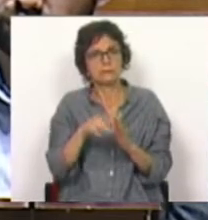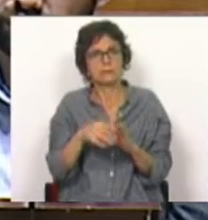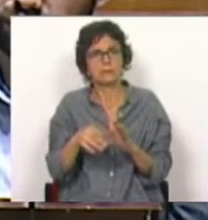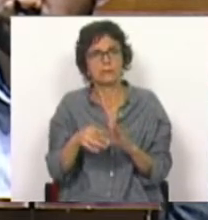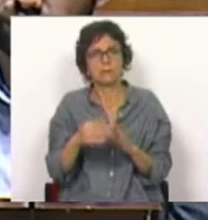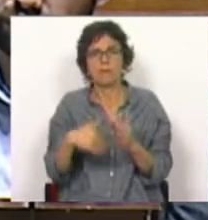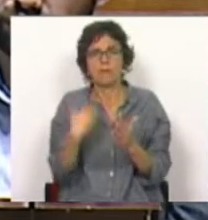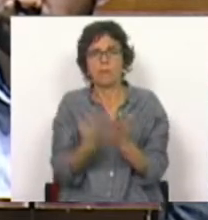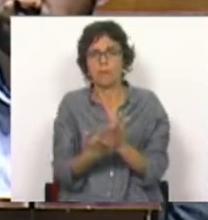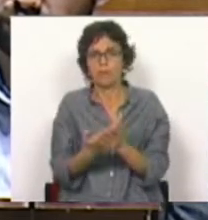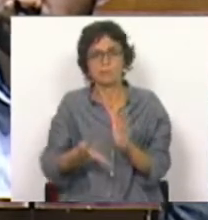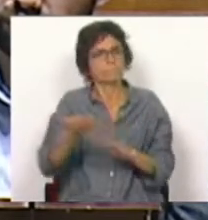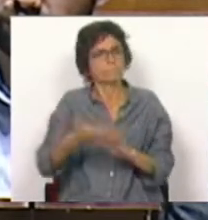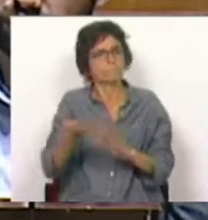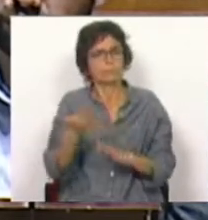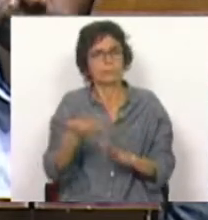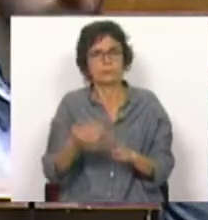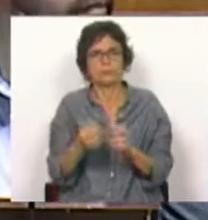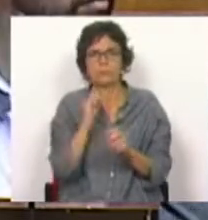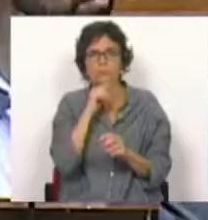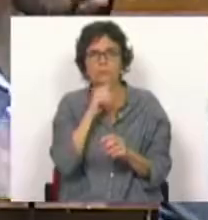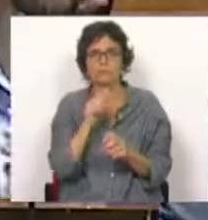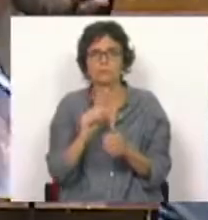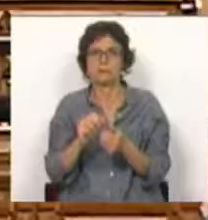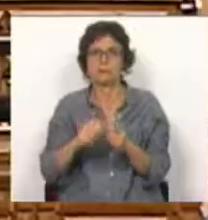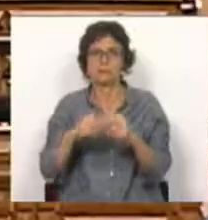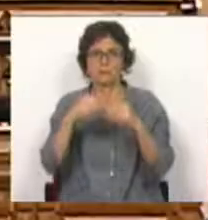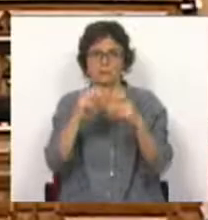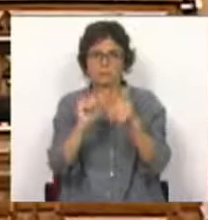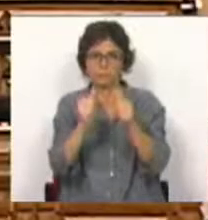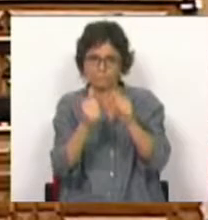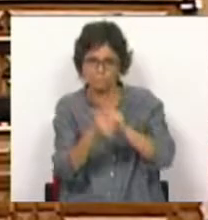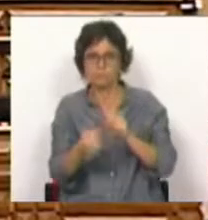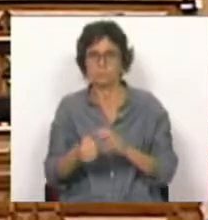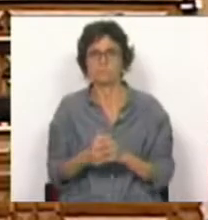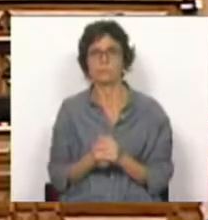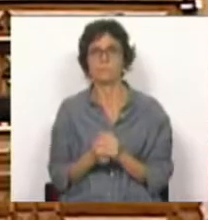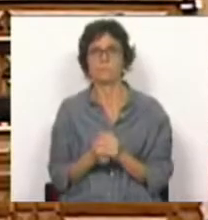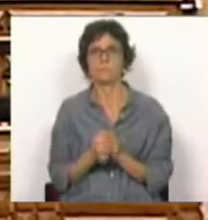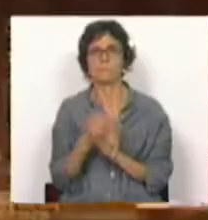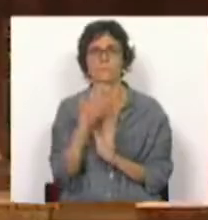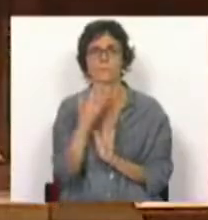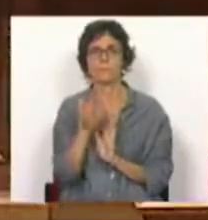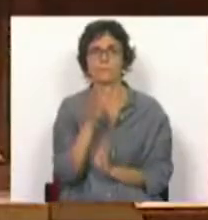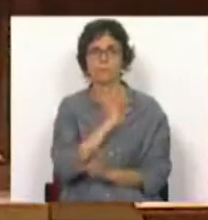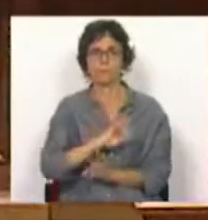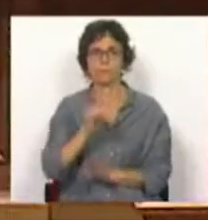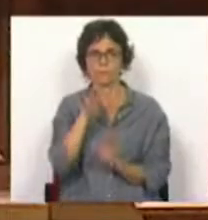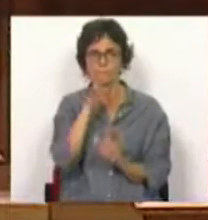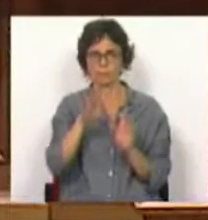requalificação da escola secundária de Barcelinos. Muito obrigado, Sr. Presidente. Obrigado, Sr. Deputado. Tem a palavra pelo...